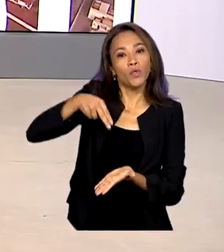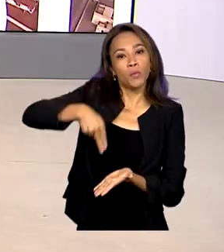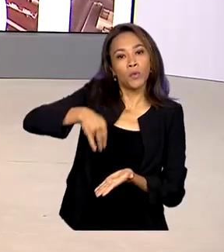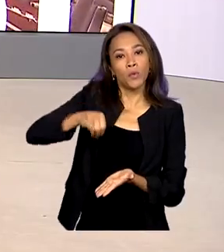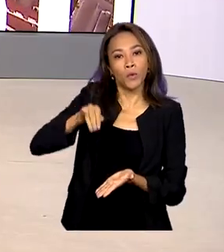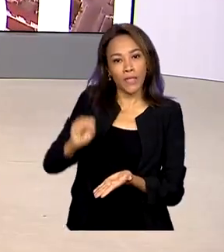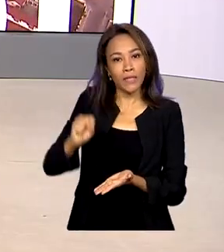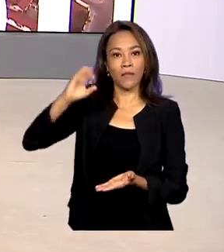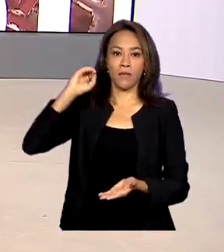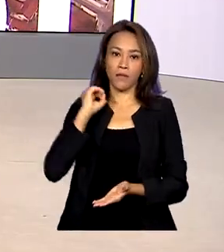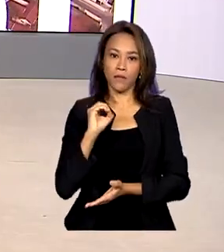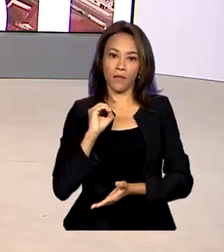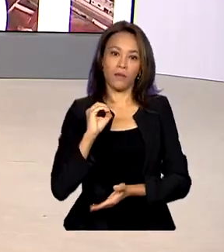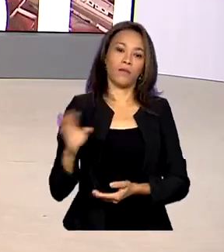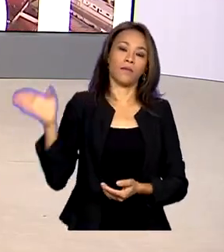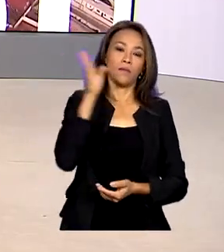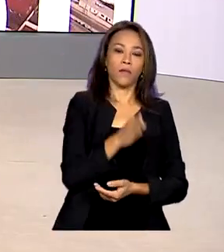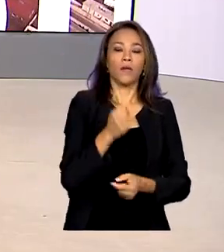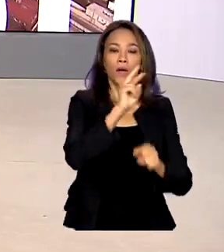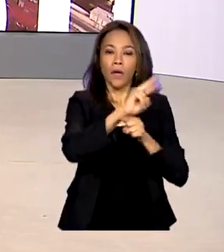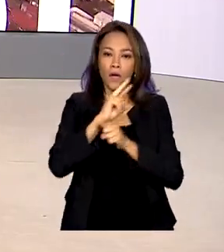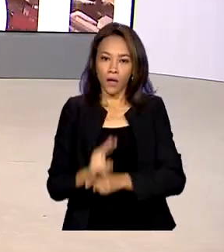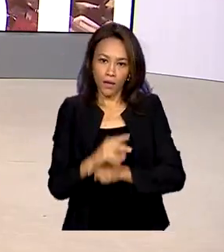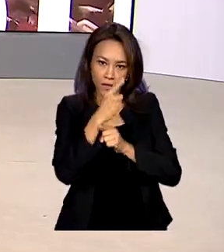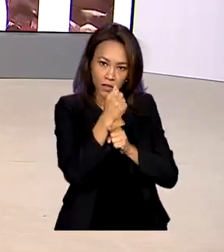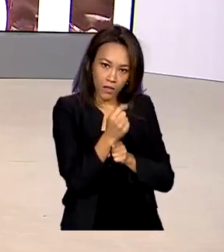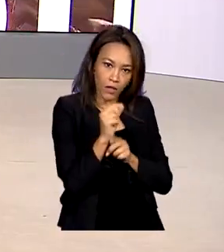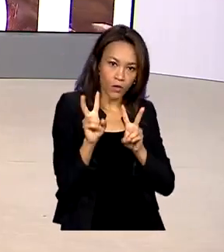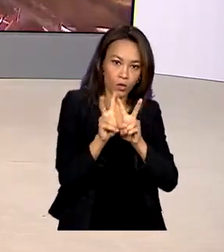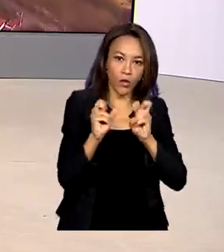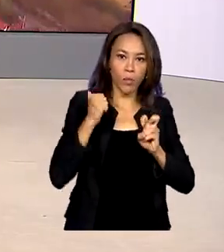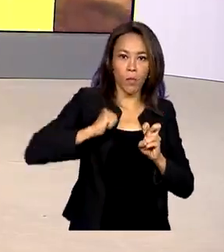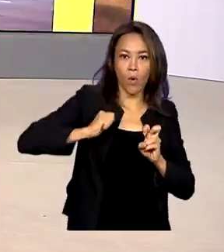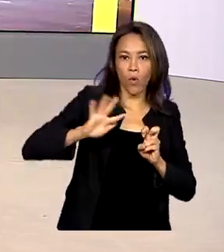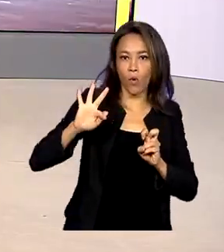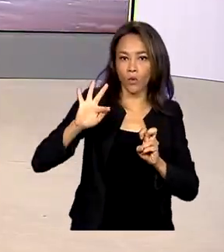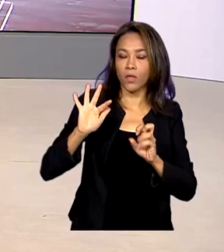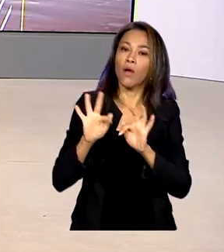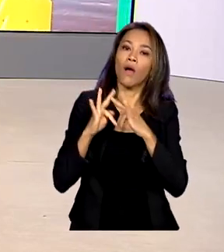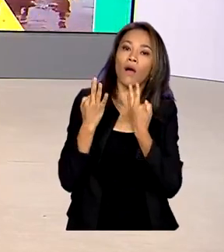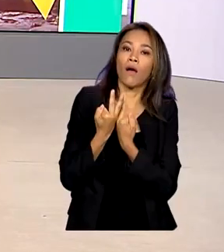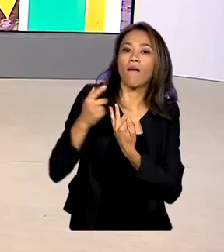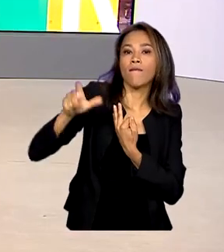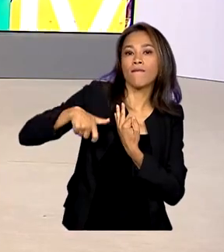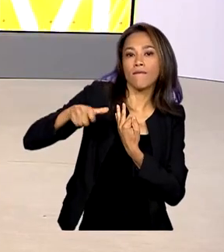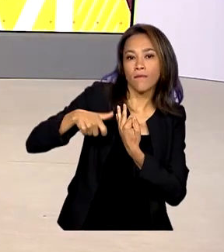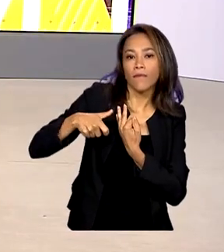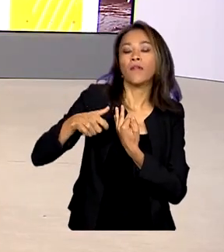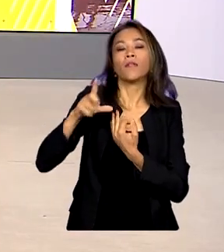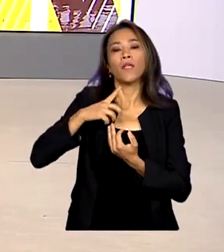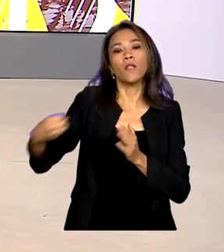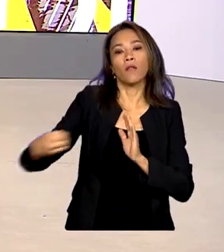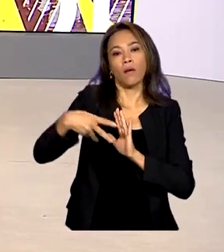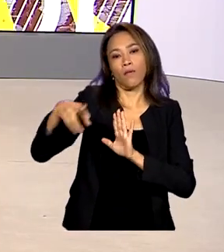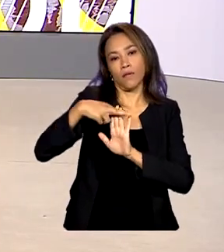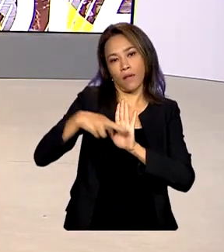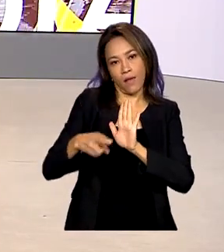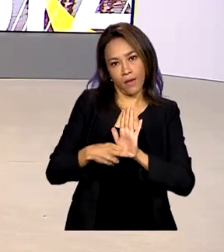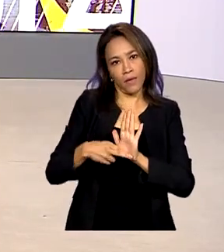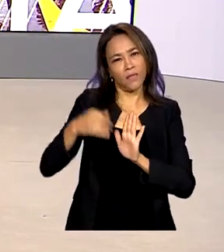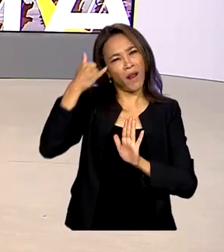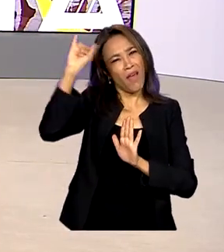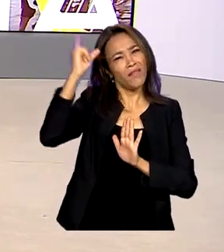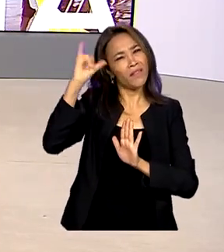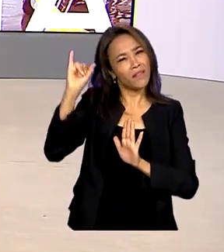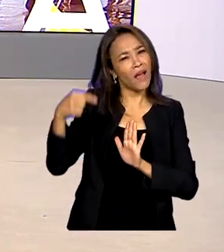O empréstimo consignado do programa Bolsa Família já tem novas regras. As mudanças foram para evitar que